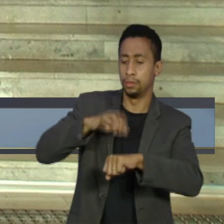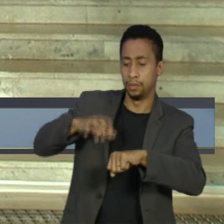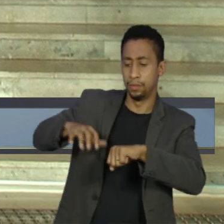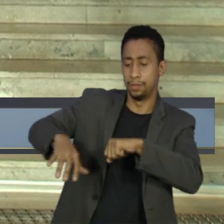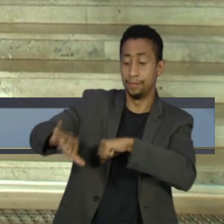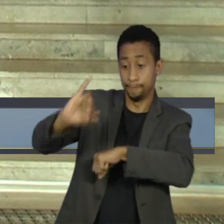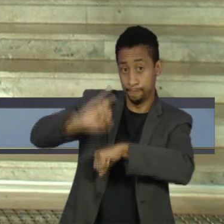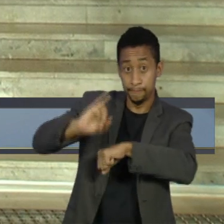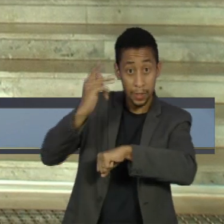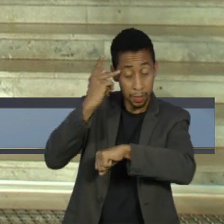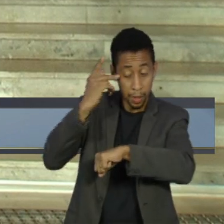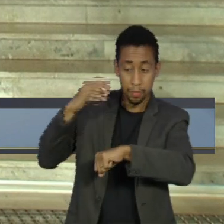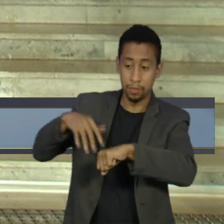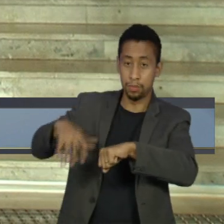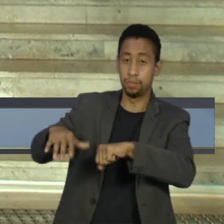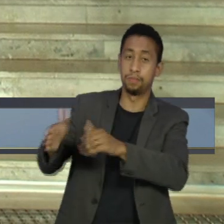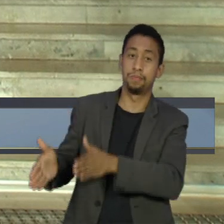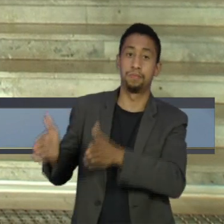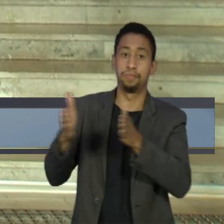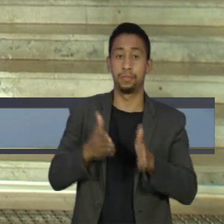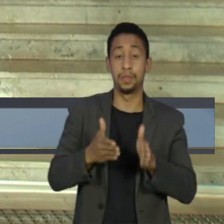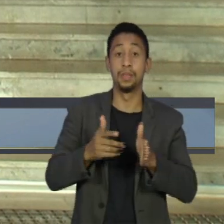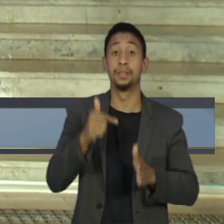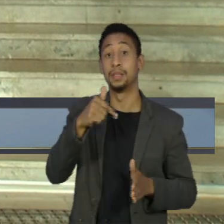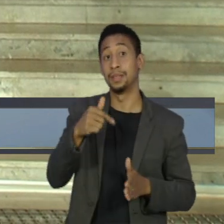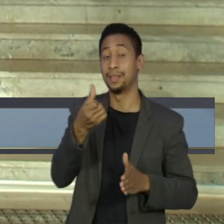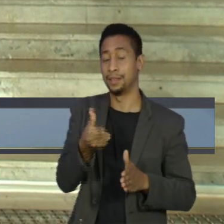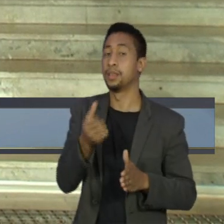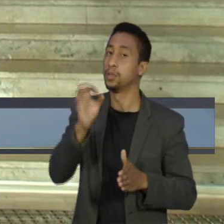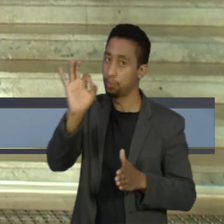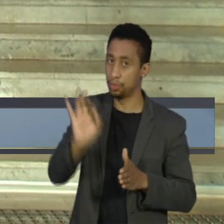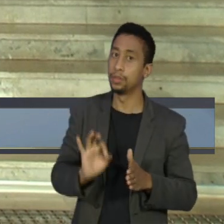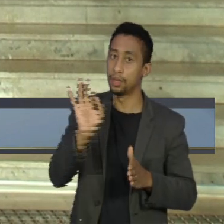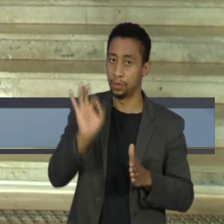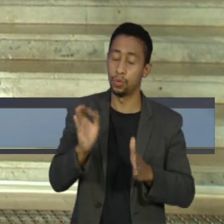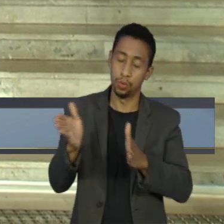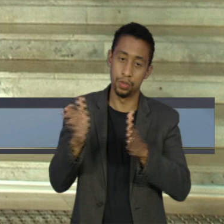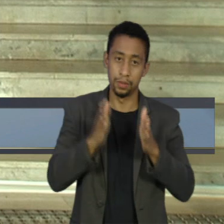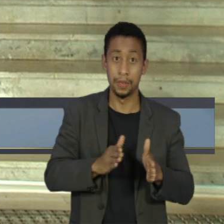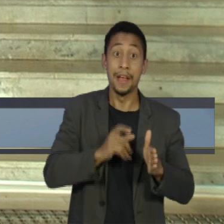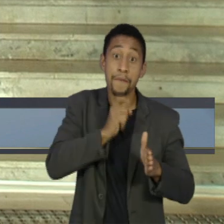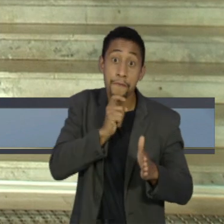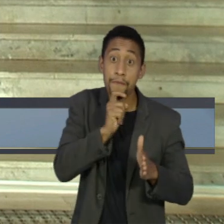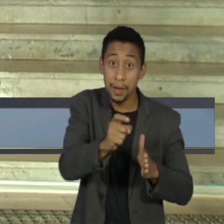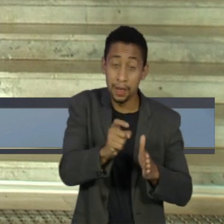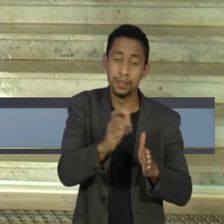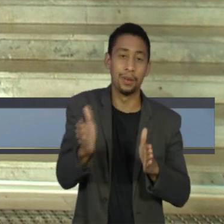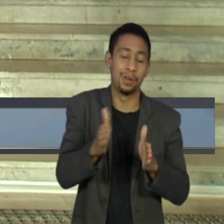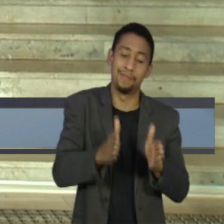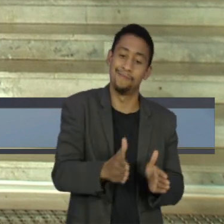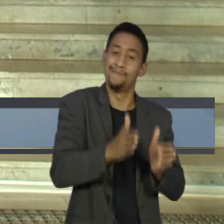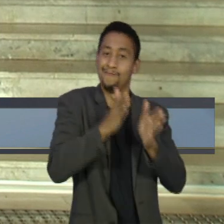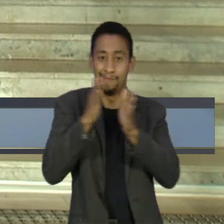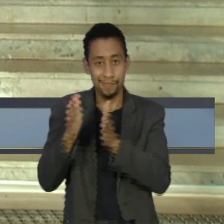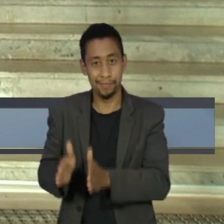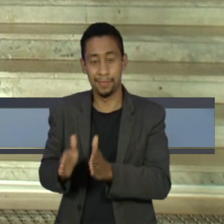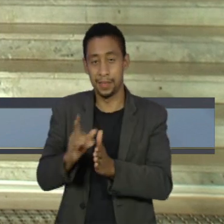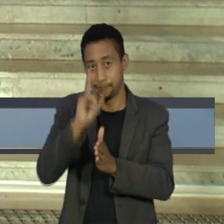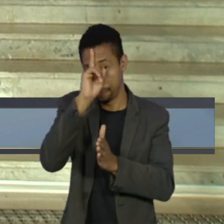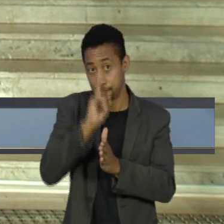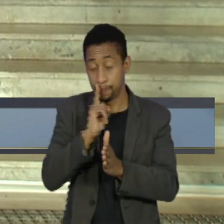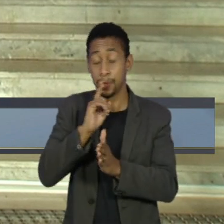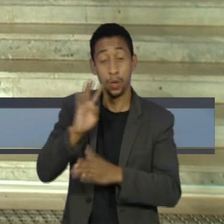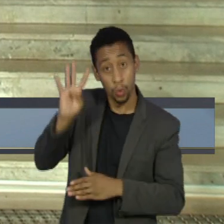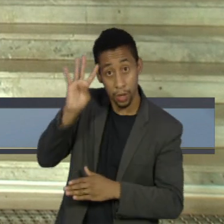76% dos paulistas que hoje vivem em áreas da fase verde, a última antes da reabertura total, mas a partir de quarta